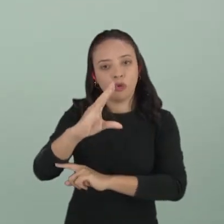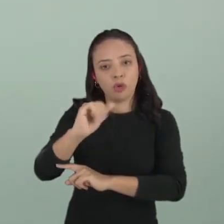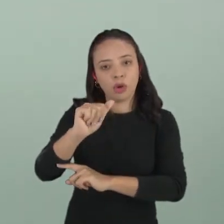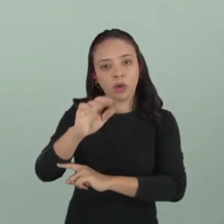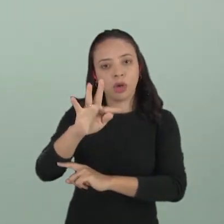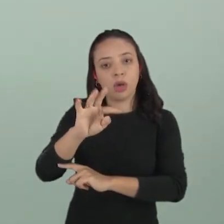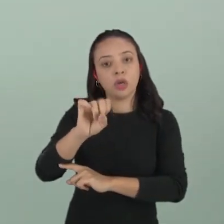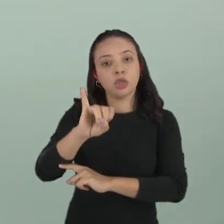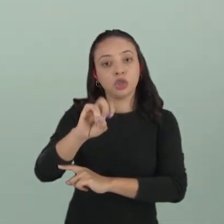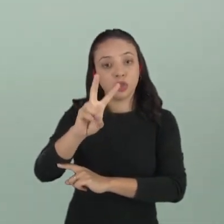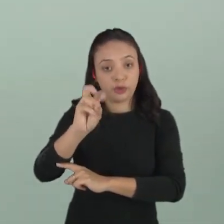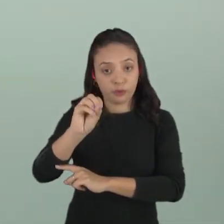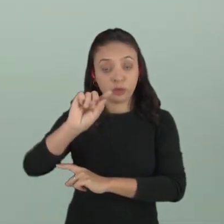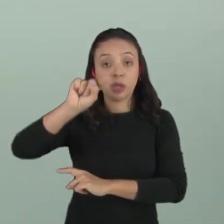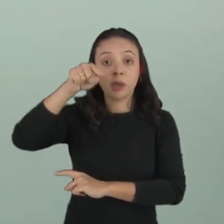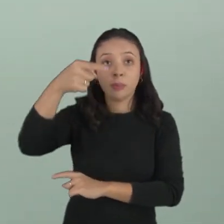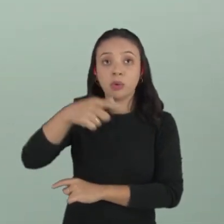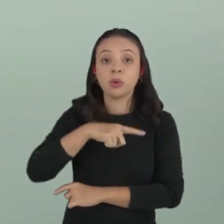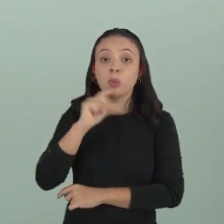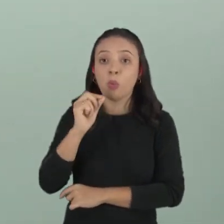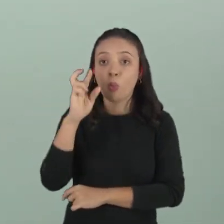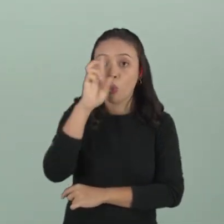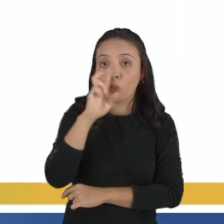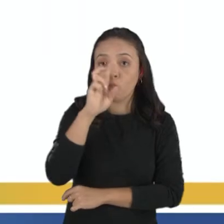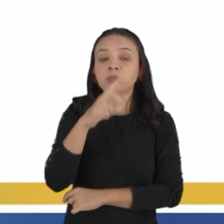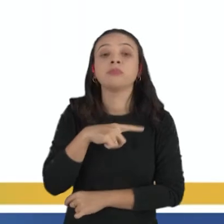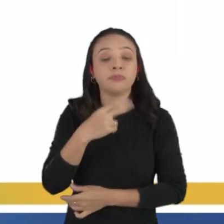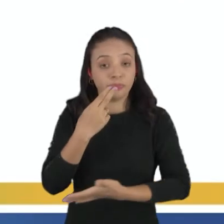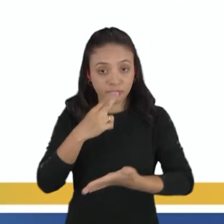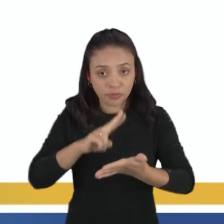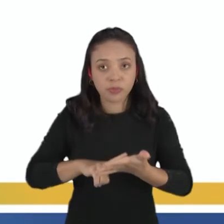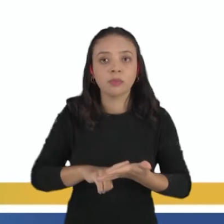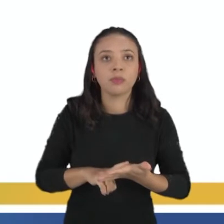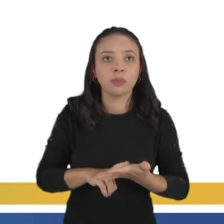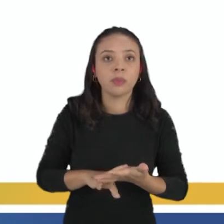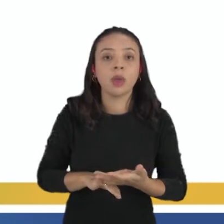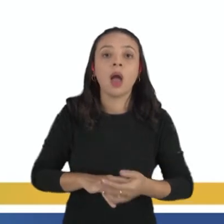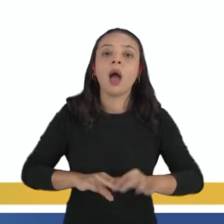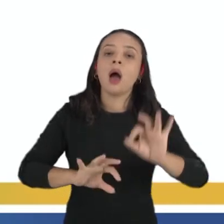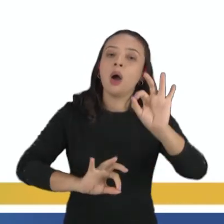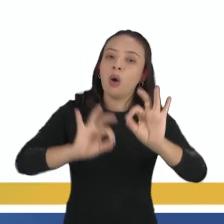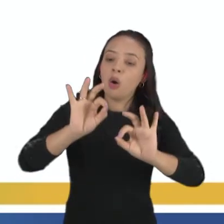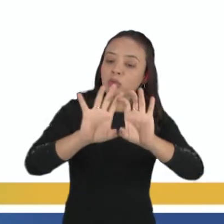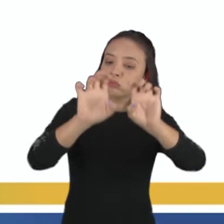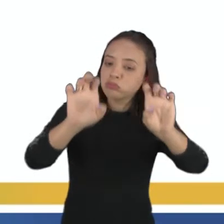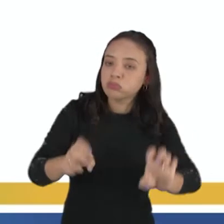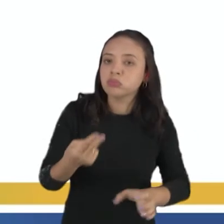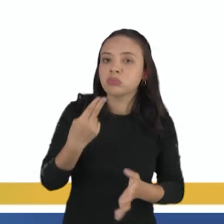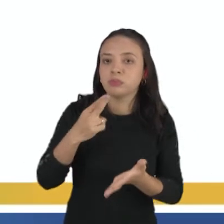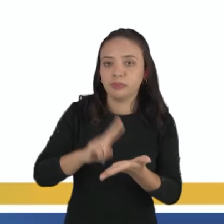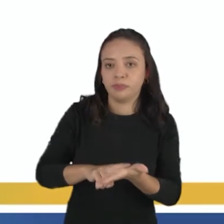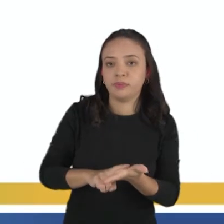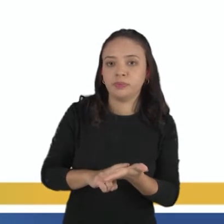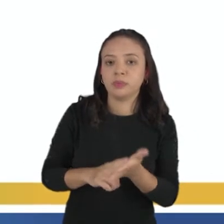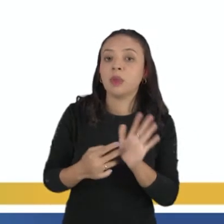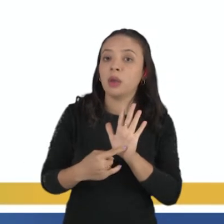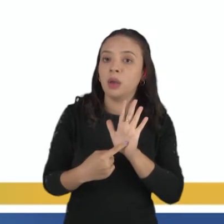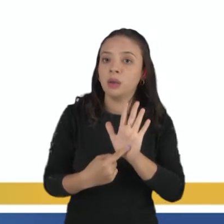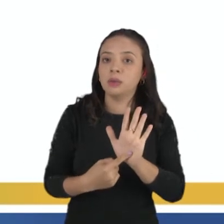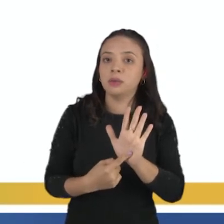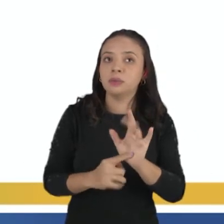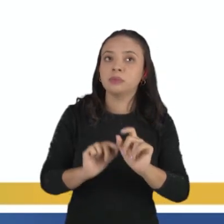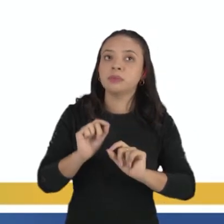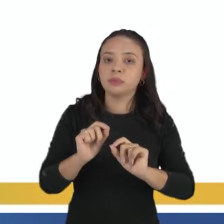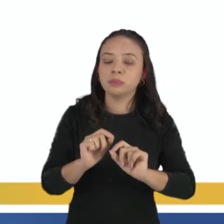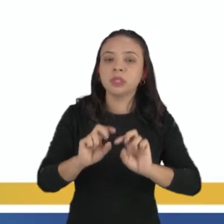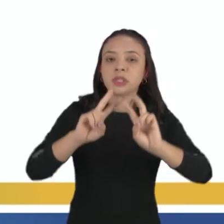Depois do vocativo, observem que nós temos a carta. Nós temos o corpo da carta, que ela coloca, que